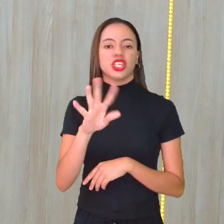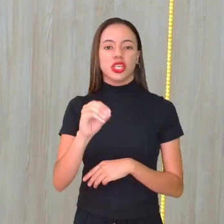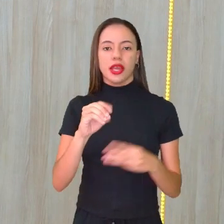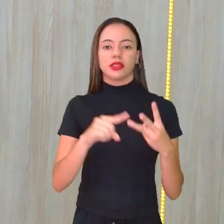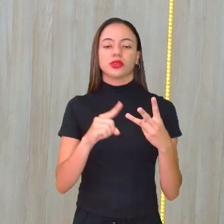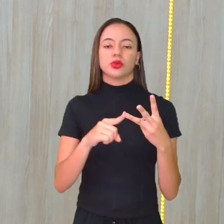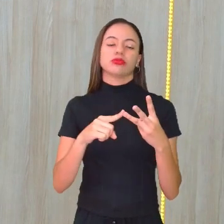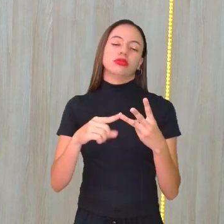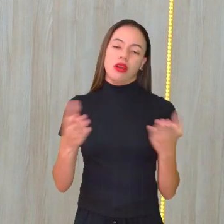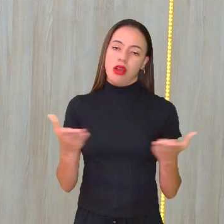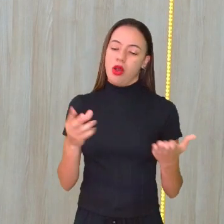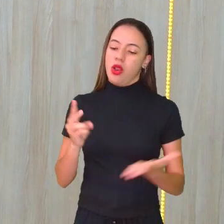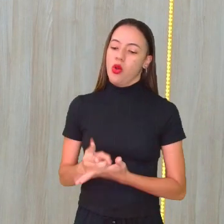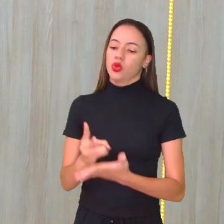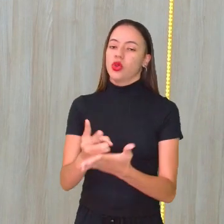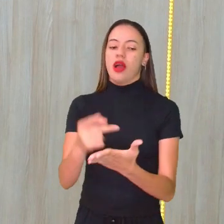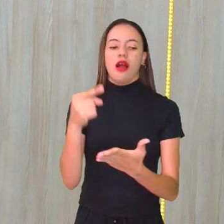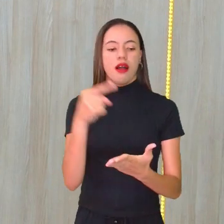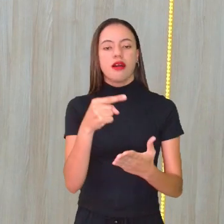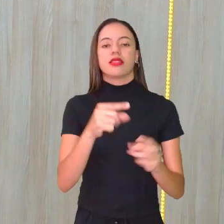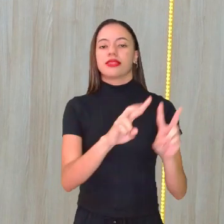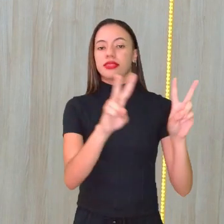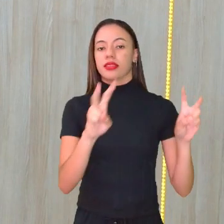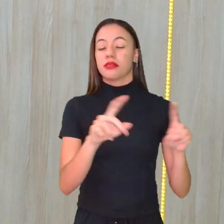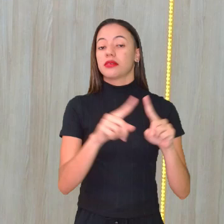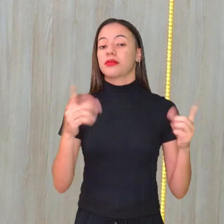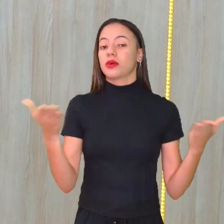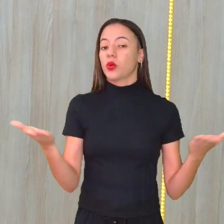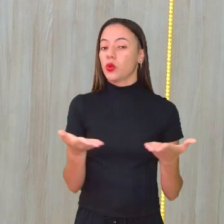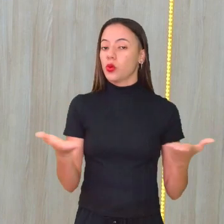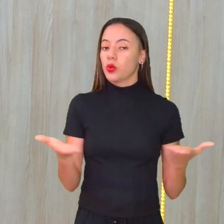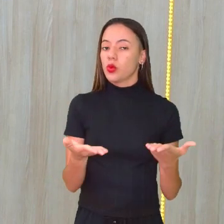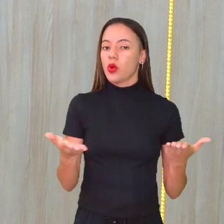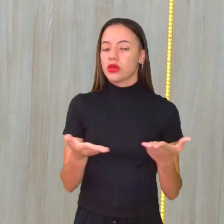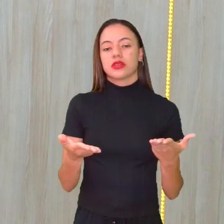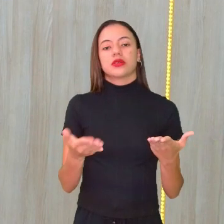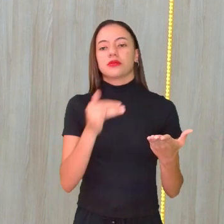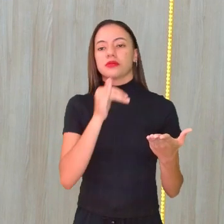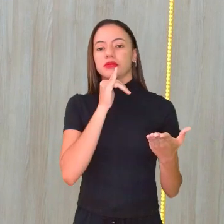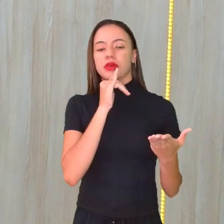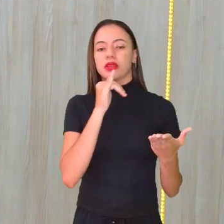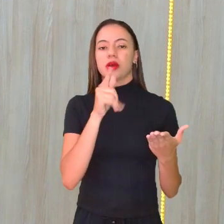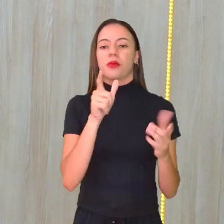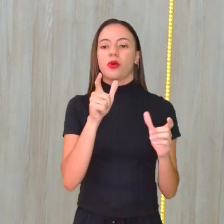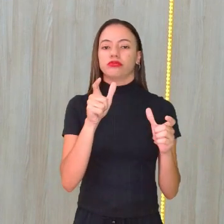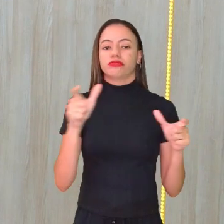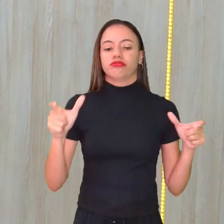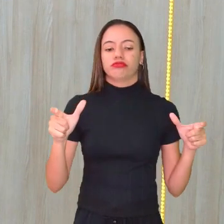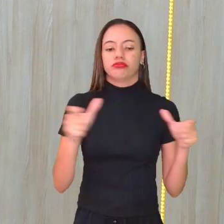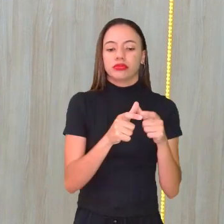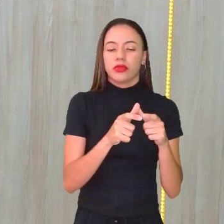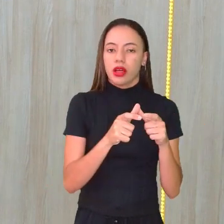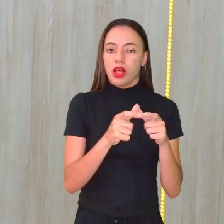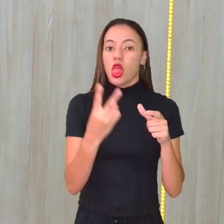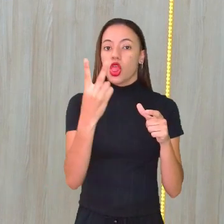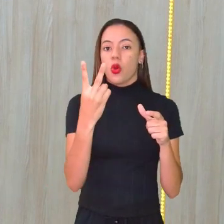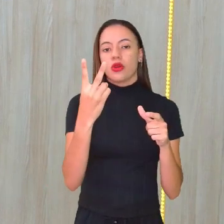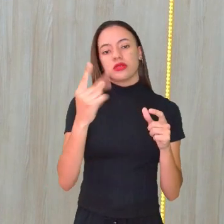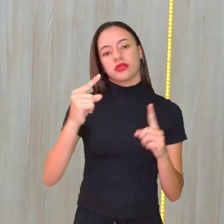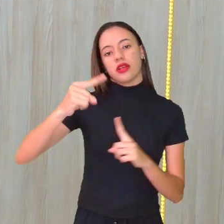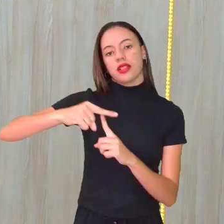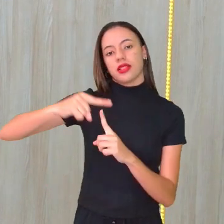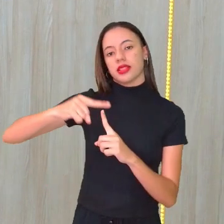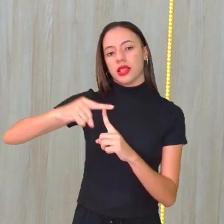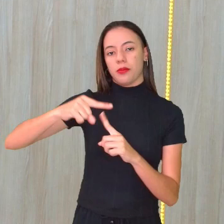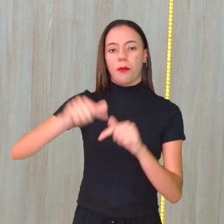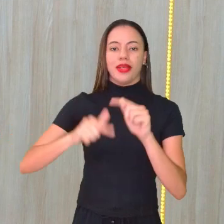vai continuar falando desse tema. Só que hoje a gente vai delimitar dois tipos de materiais, que